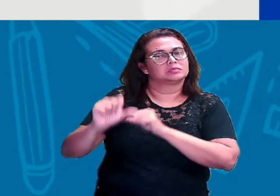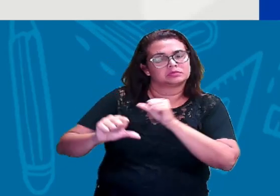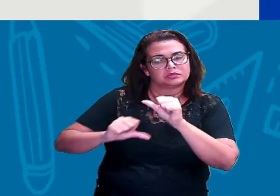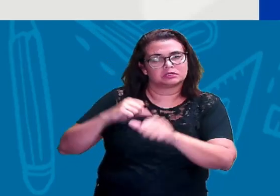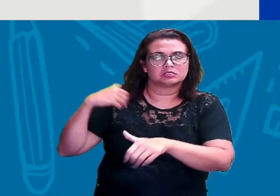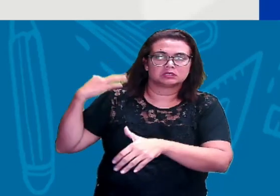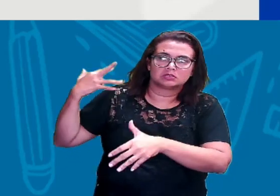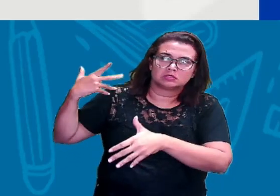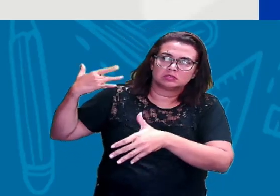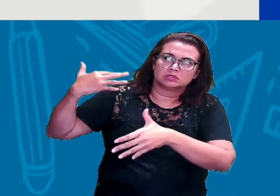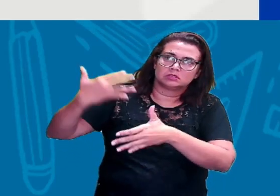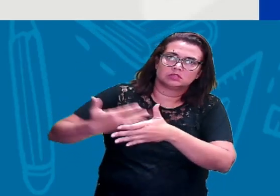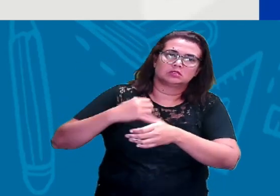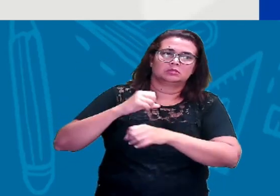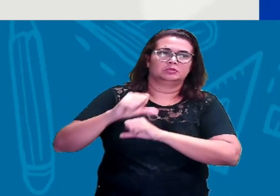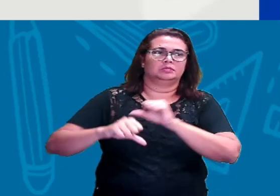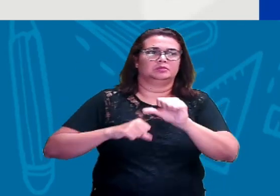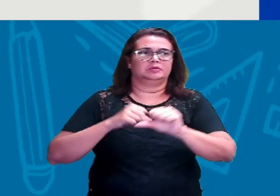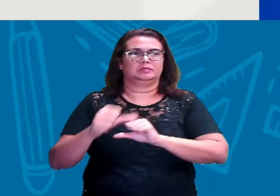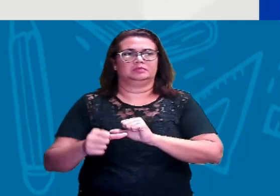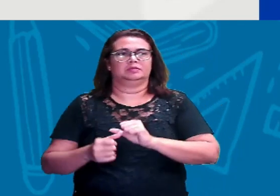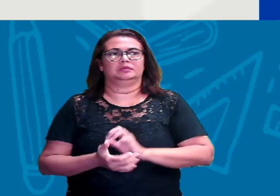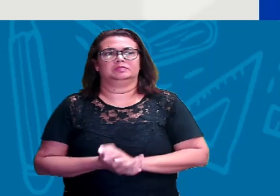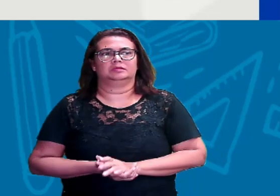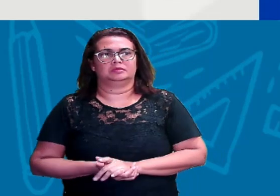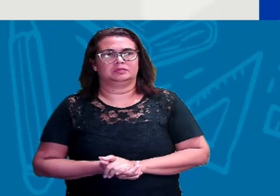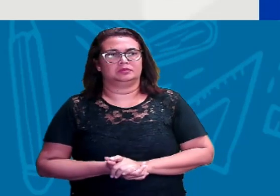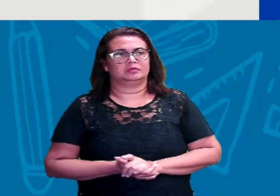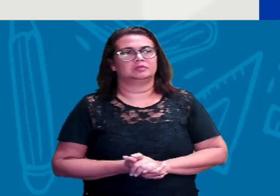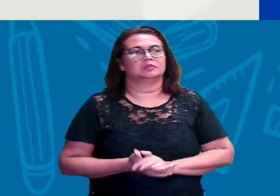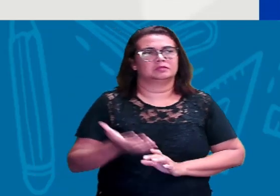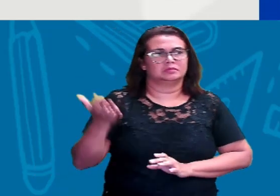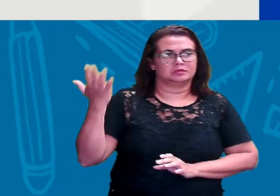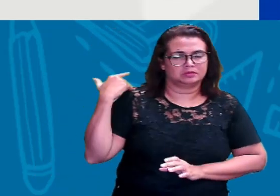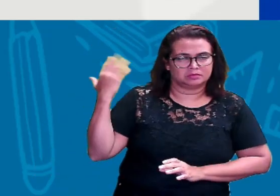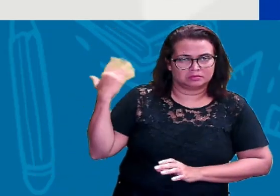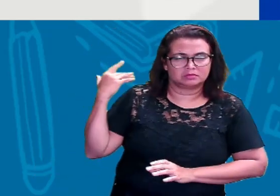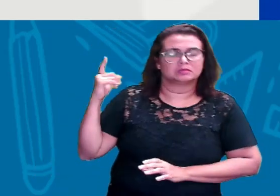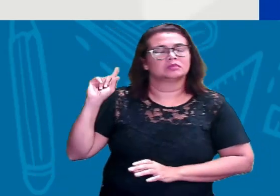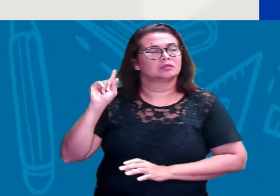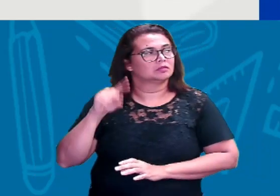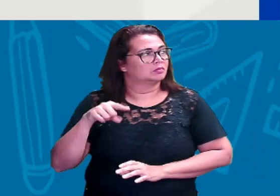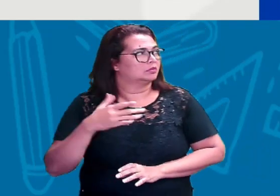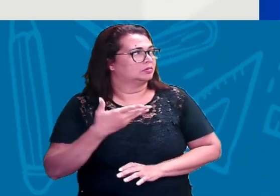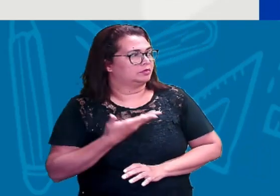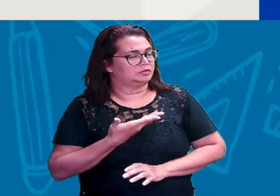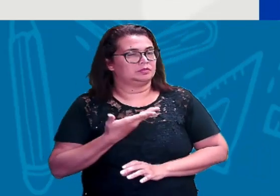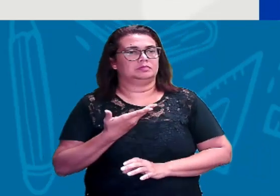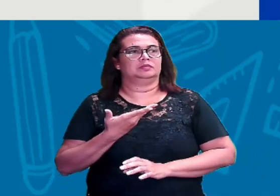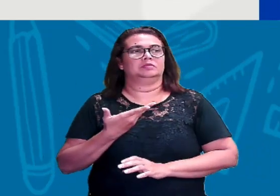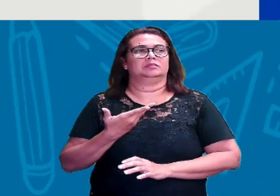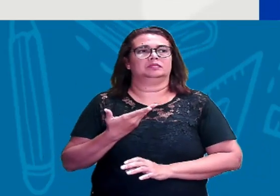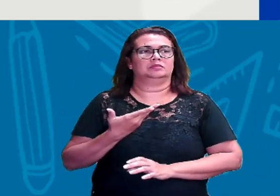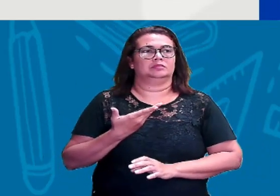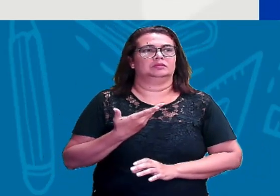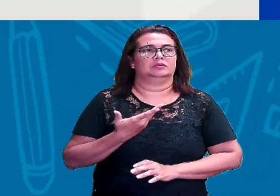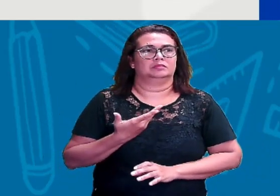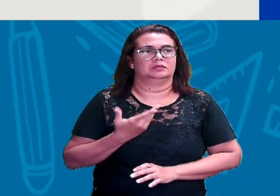ao longo do tempo. Gente, ele era assim, mas com o passar do tempo, um pessoal chamado